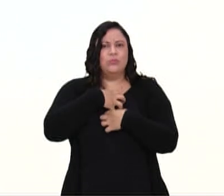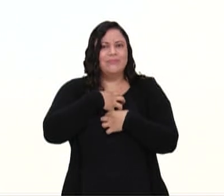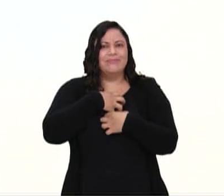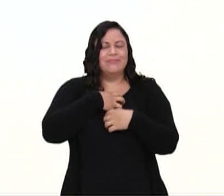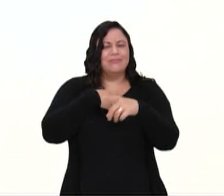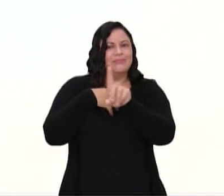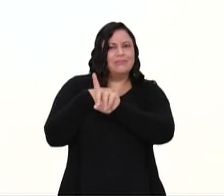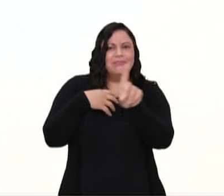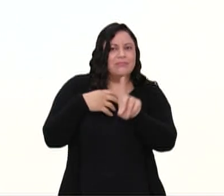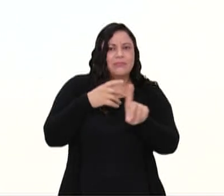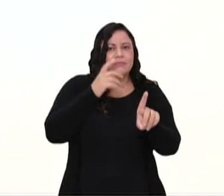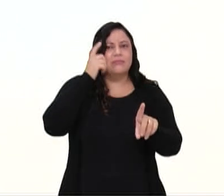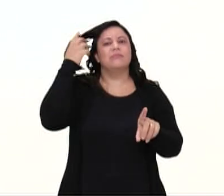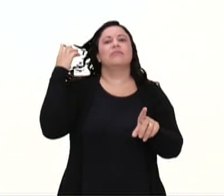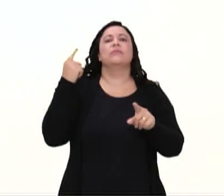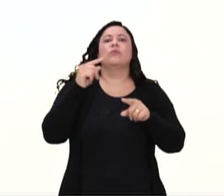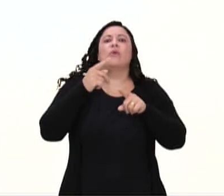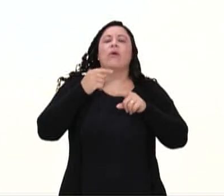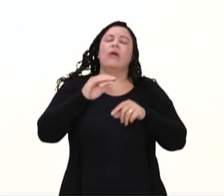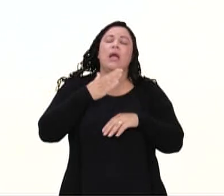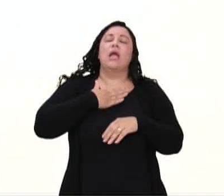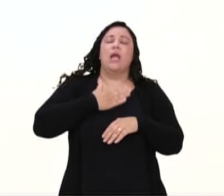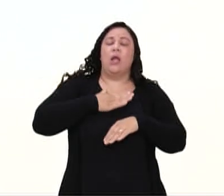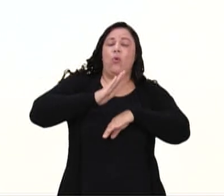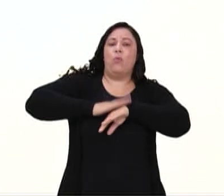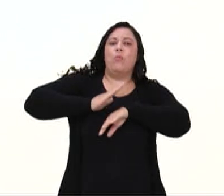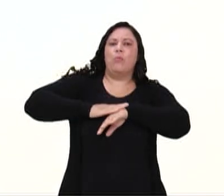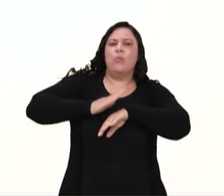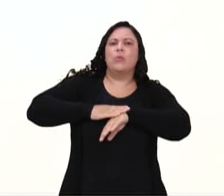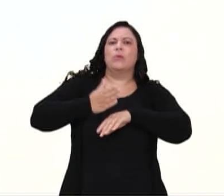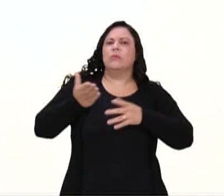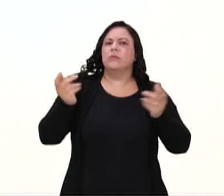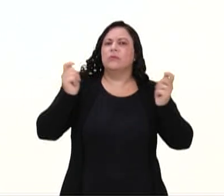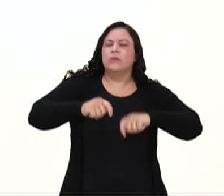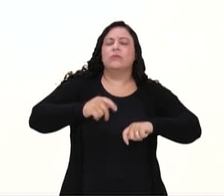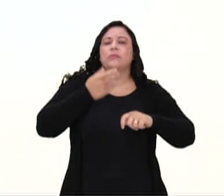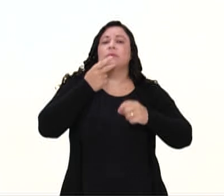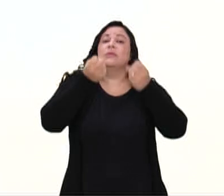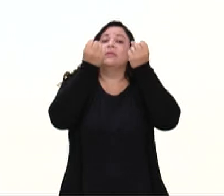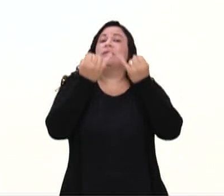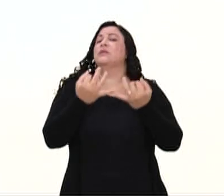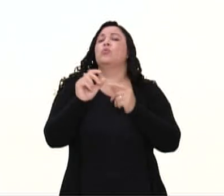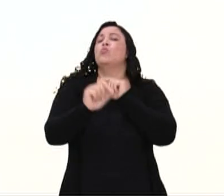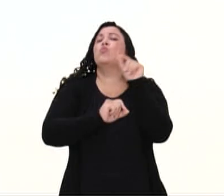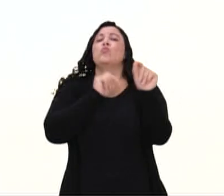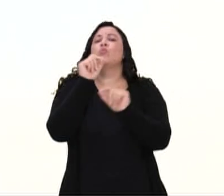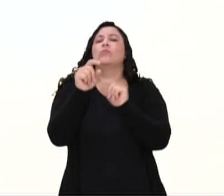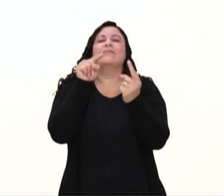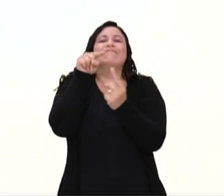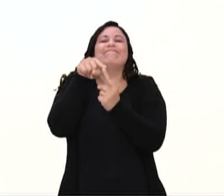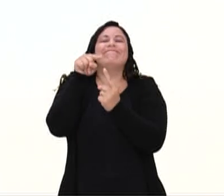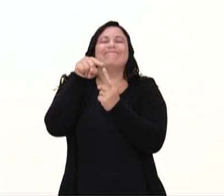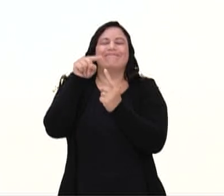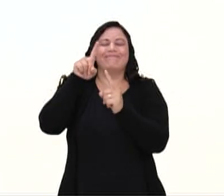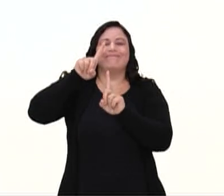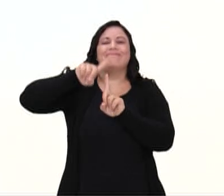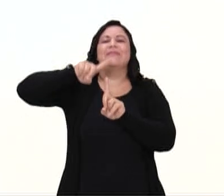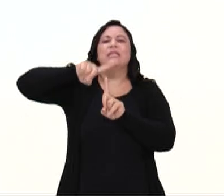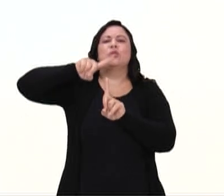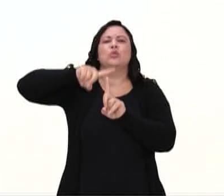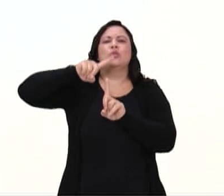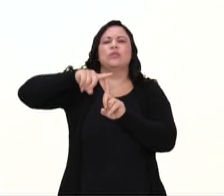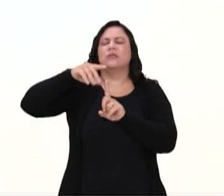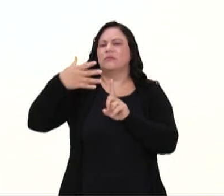não é. Quando eu falo que eu faço street dance, eu tenho que especificar que é estilo de street dance.